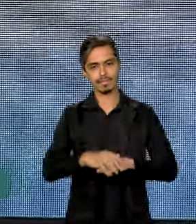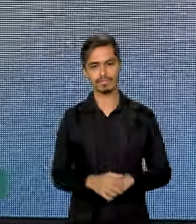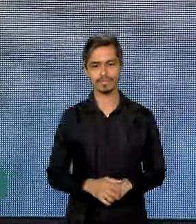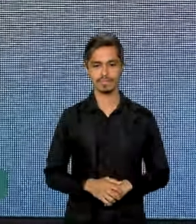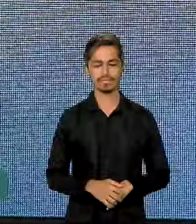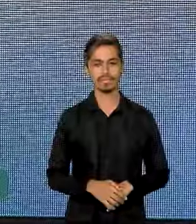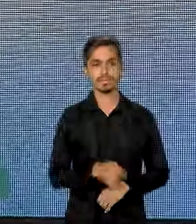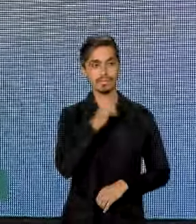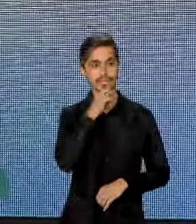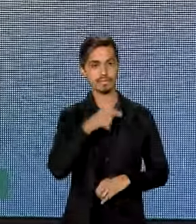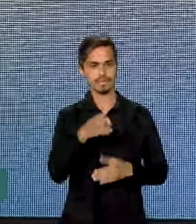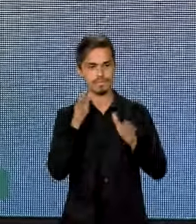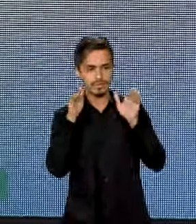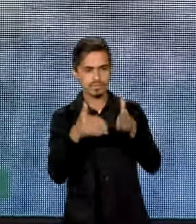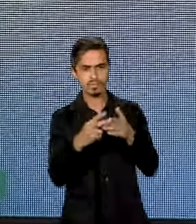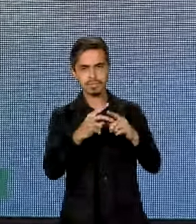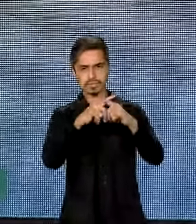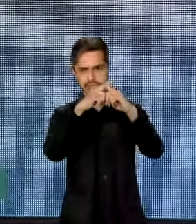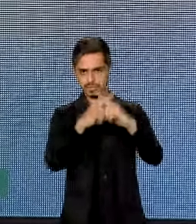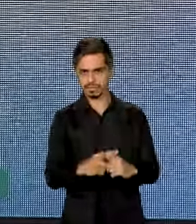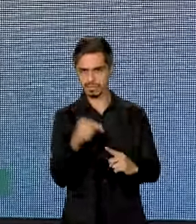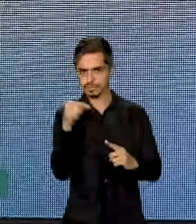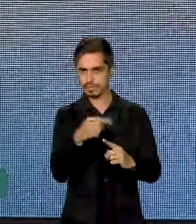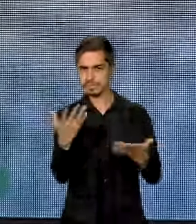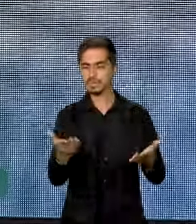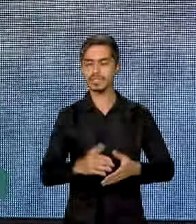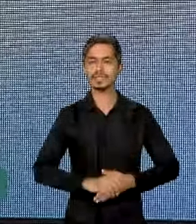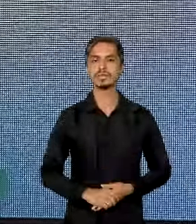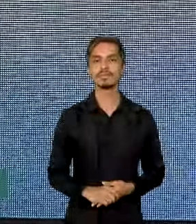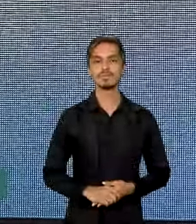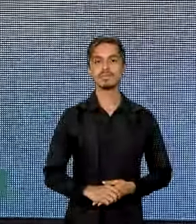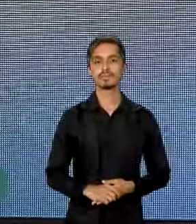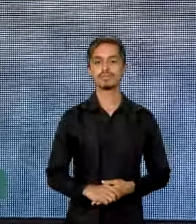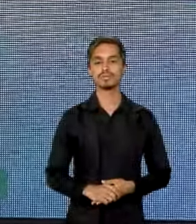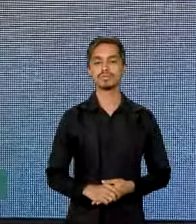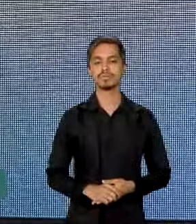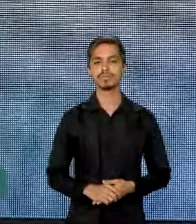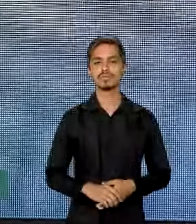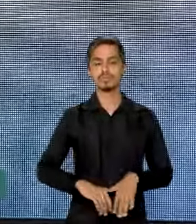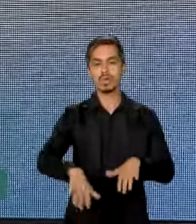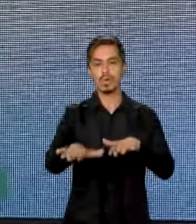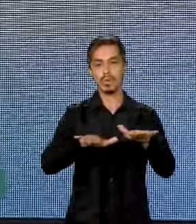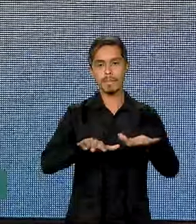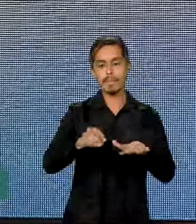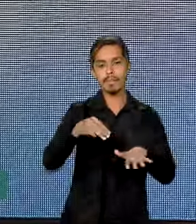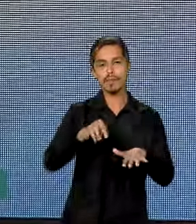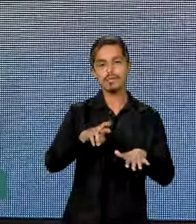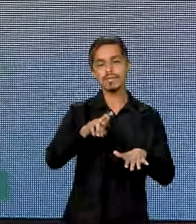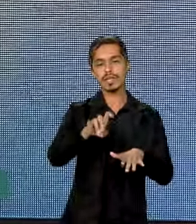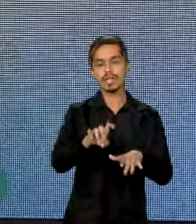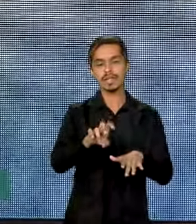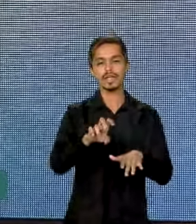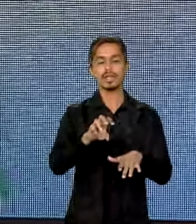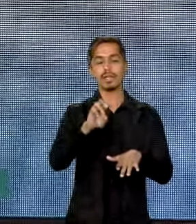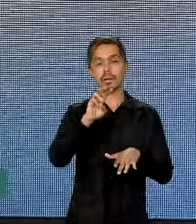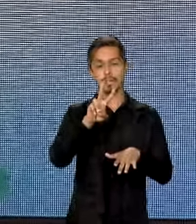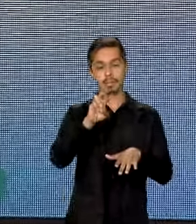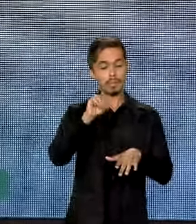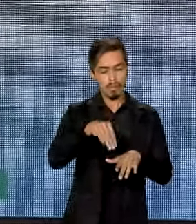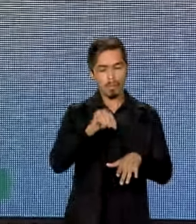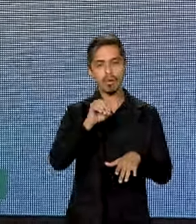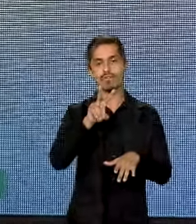Ainda na linha da competitividade, o Mover Mobilidade Verde, que